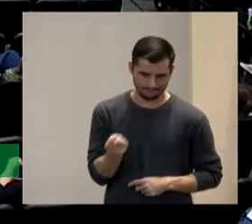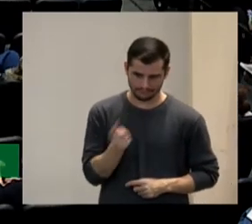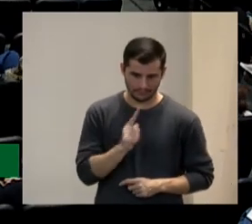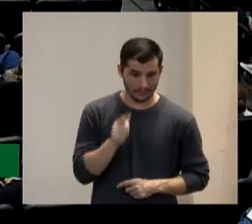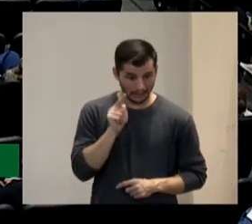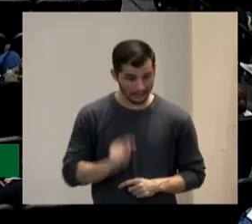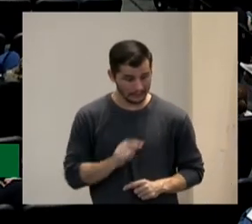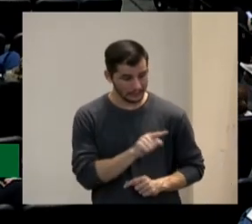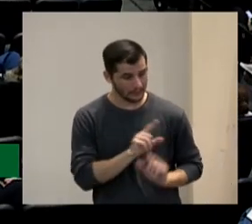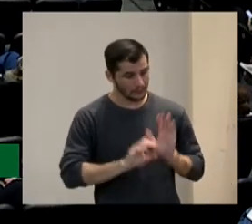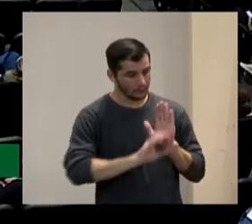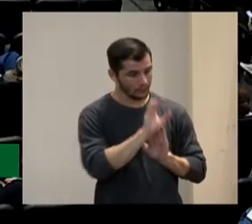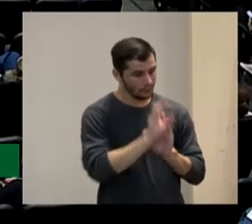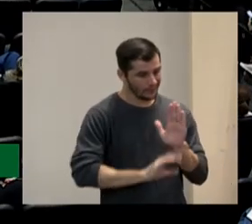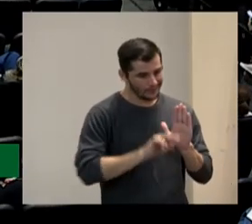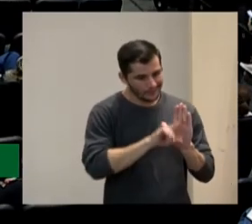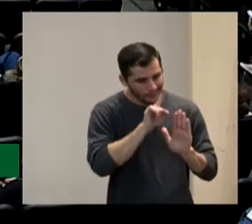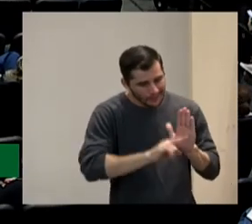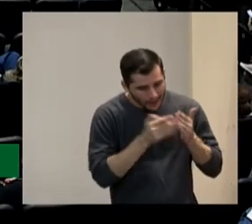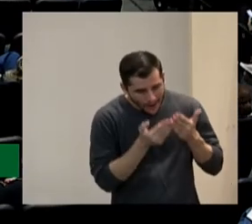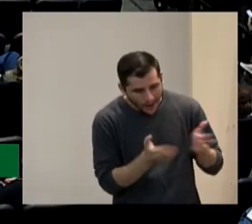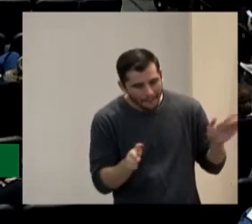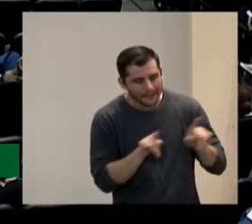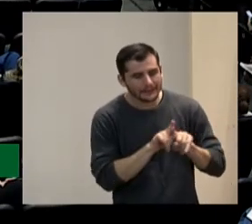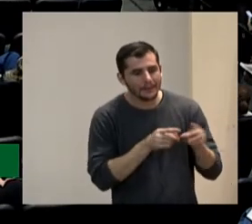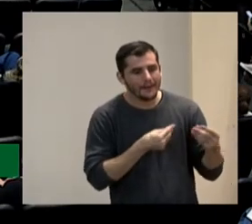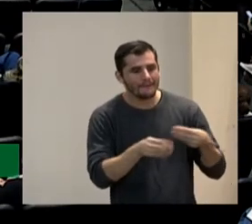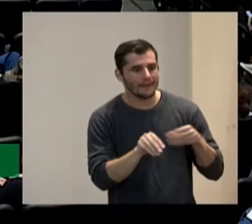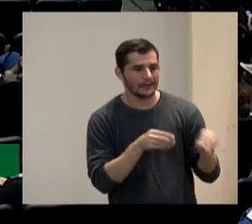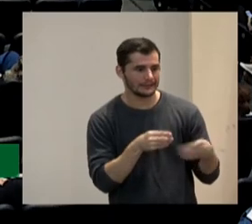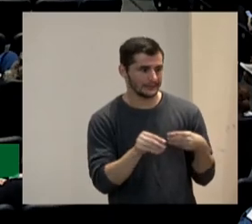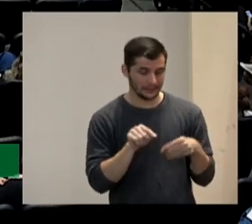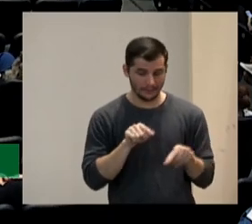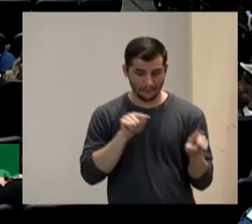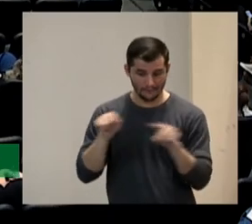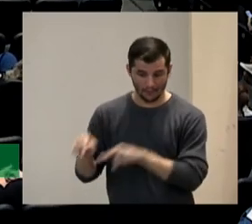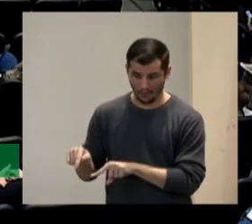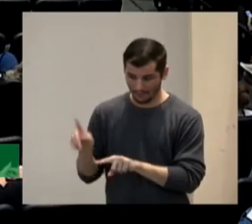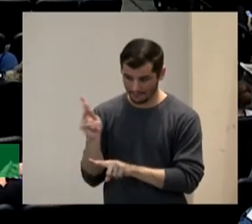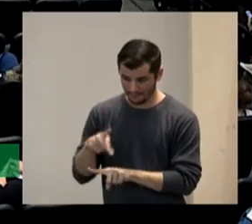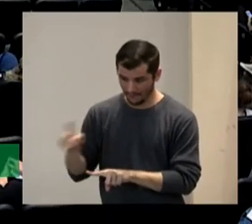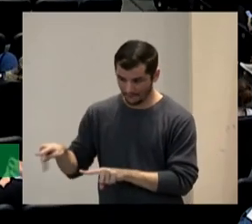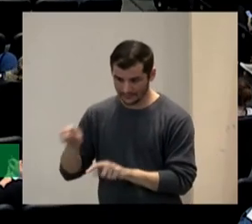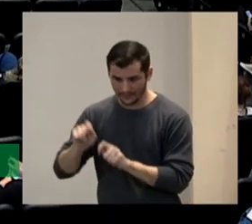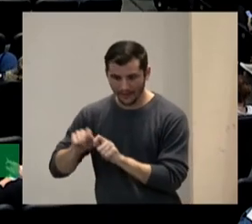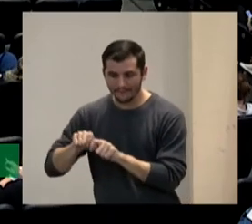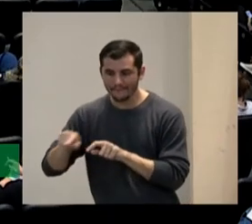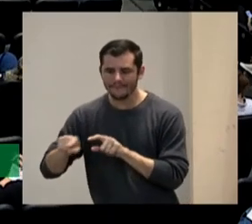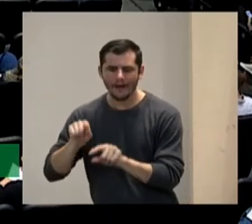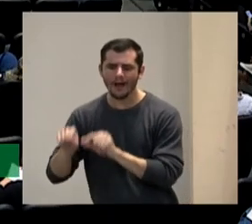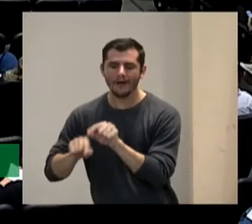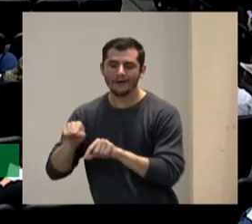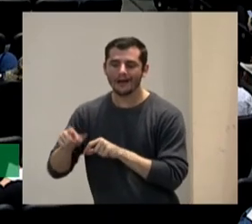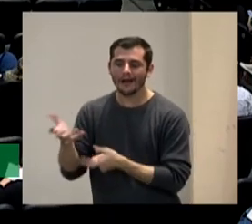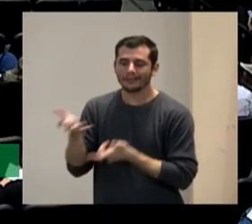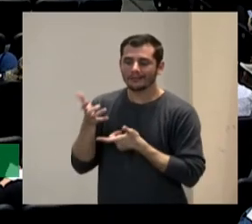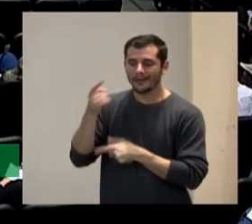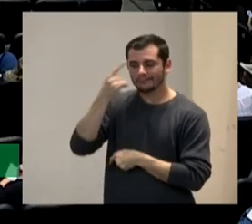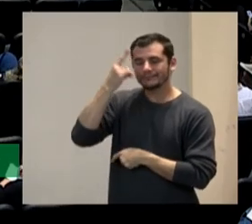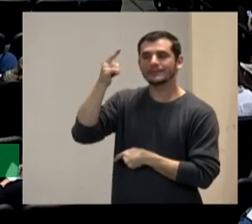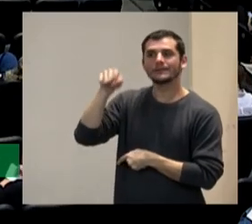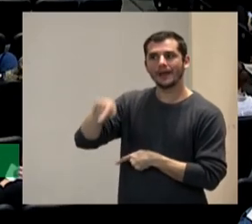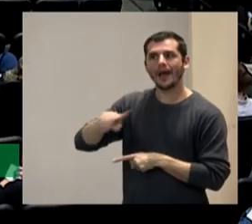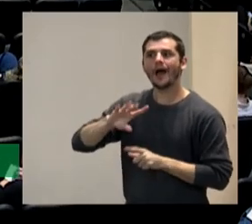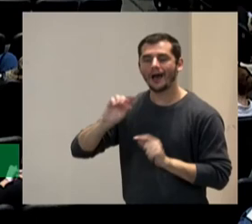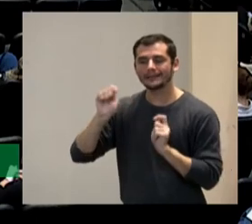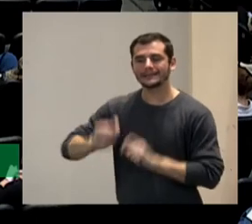é aberto e flexível o professor faz o que ele bem entende